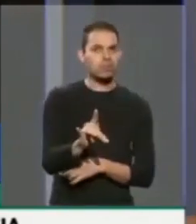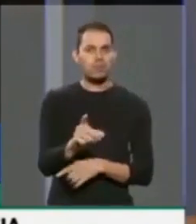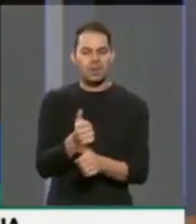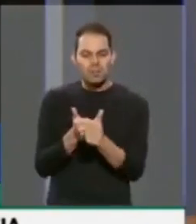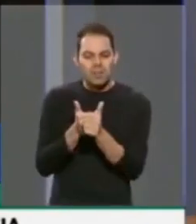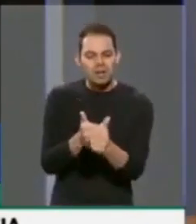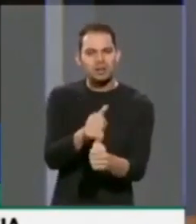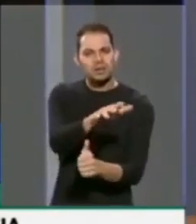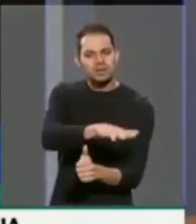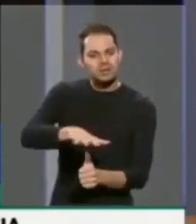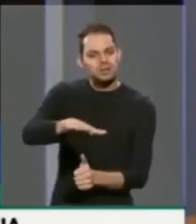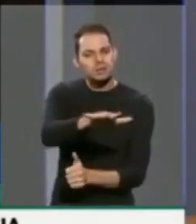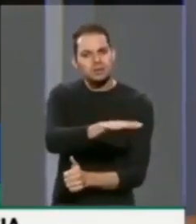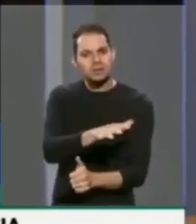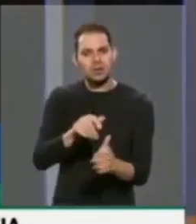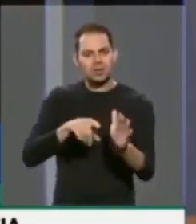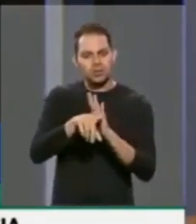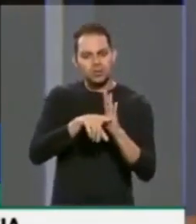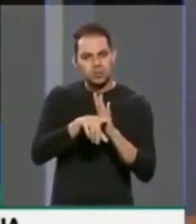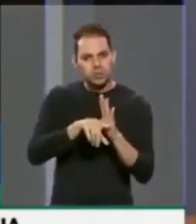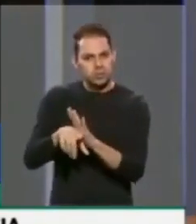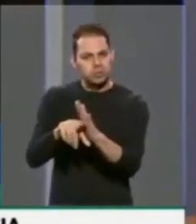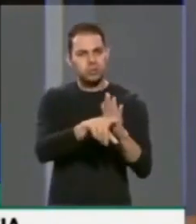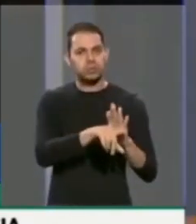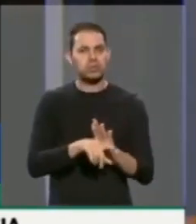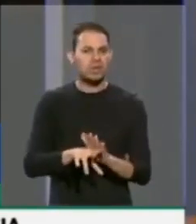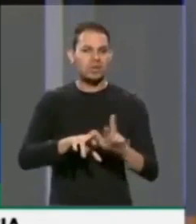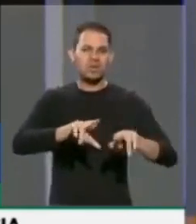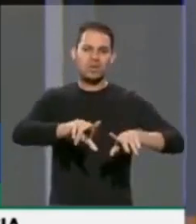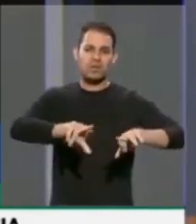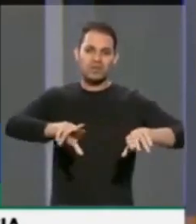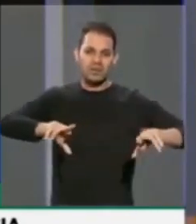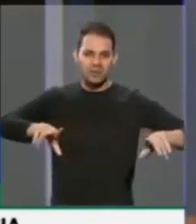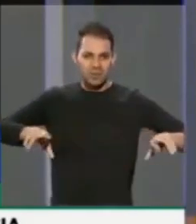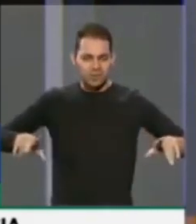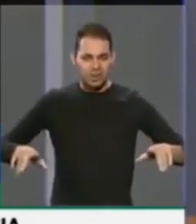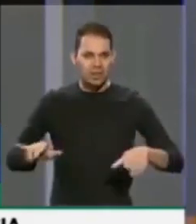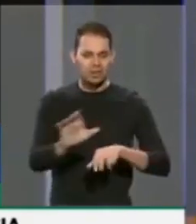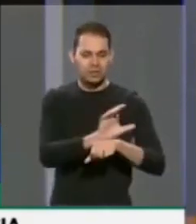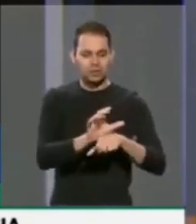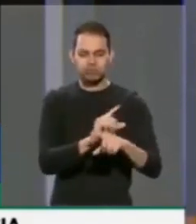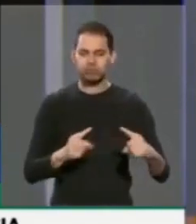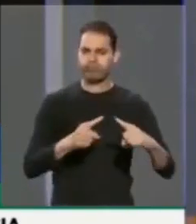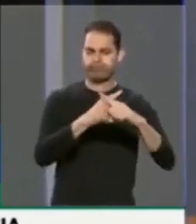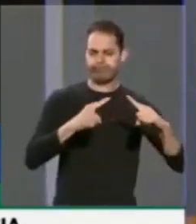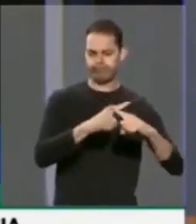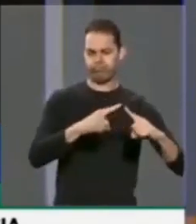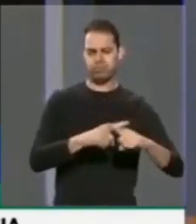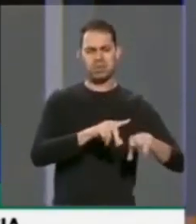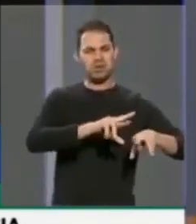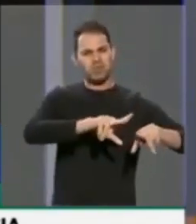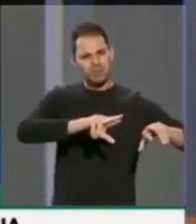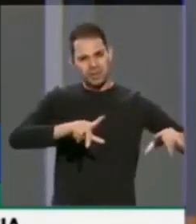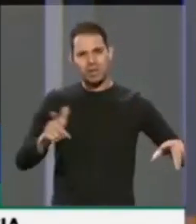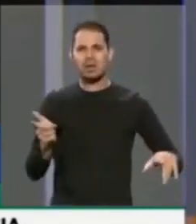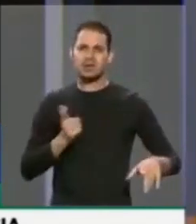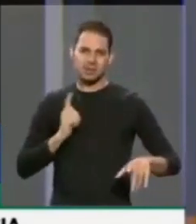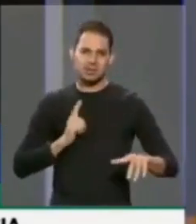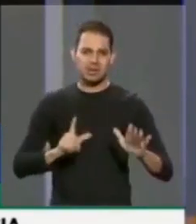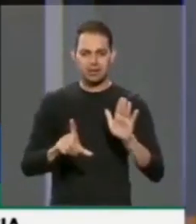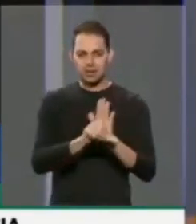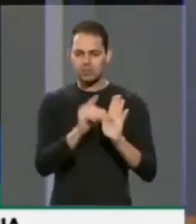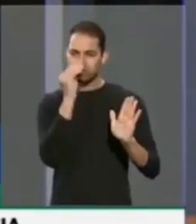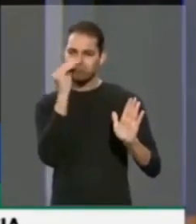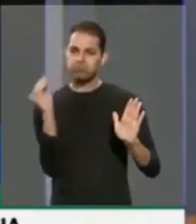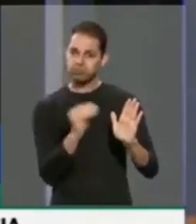esses que estão envolvidos nesse inquérito. Diversas outras são as inconstitucionalidades e também as ilegalidades